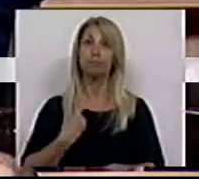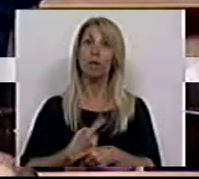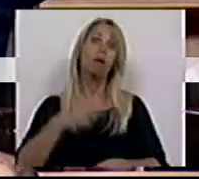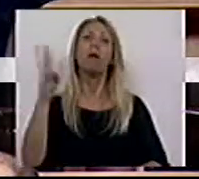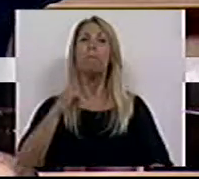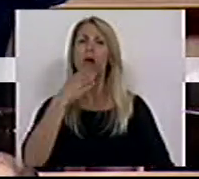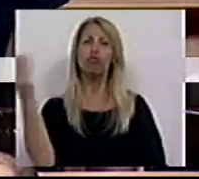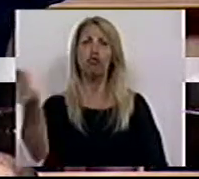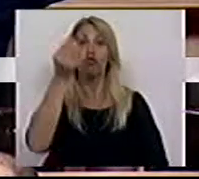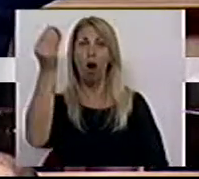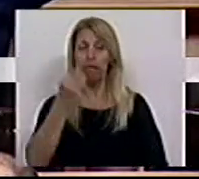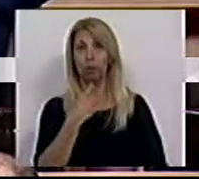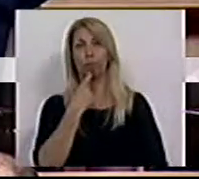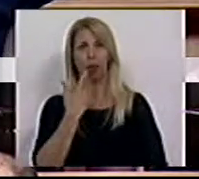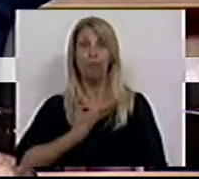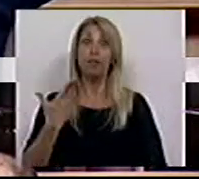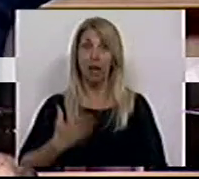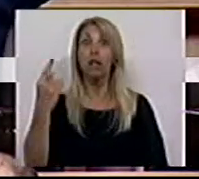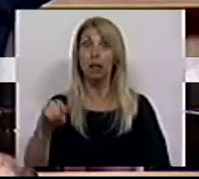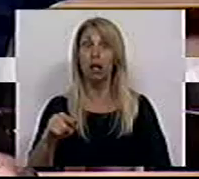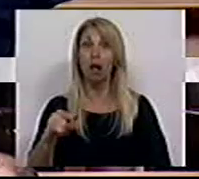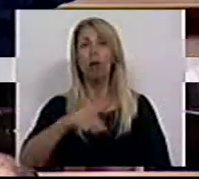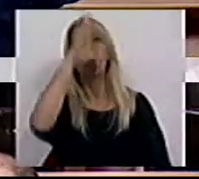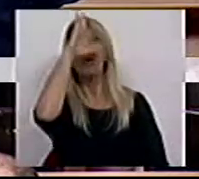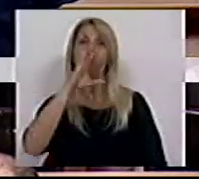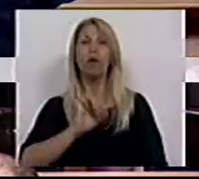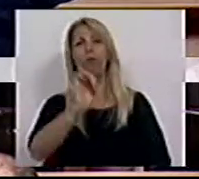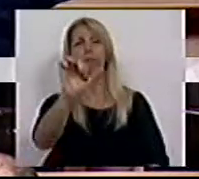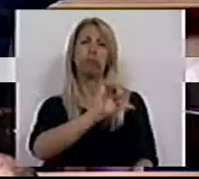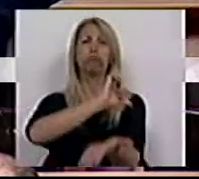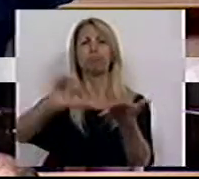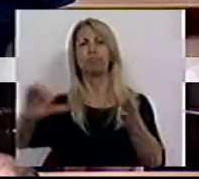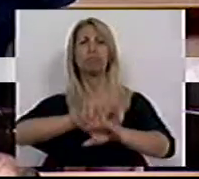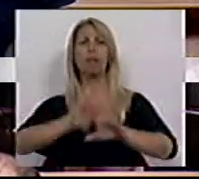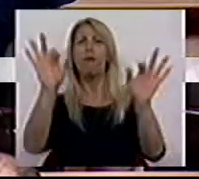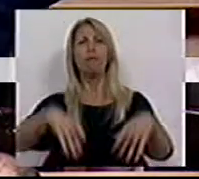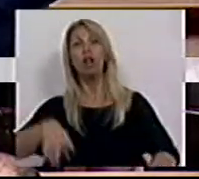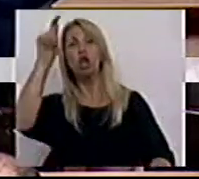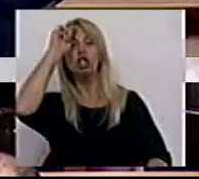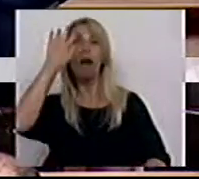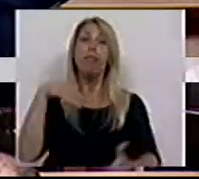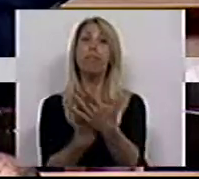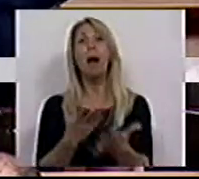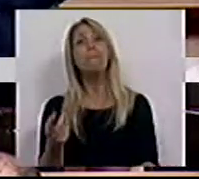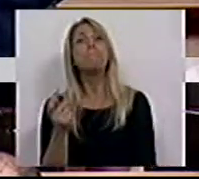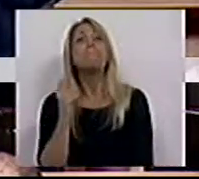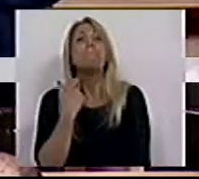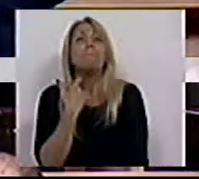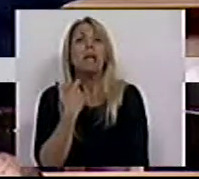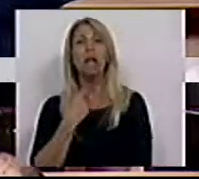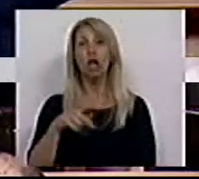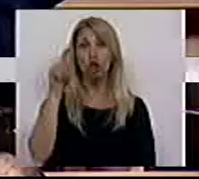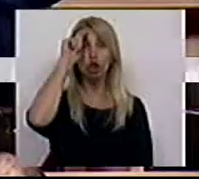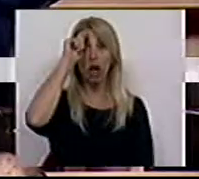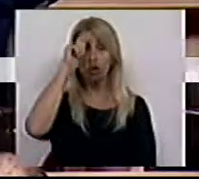de jovens tinham demasiados direitos, o seu Governo desistiu de criar estágios para criar mini estágios. transformou estágios